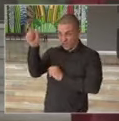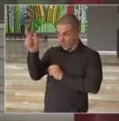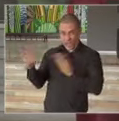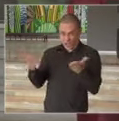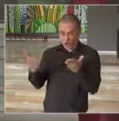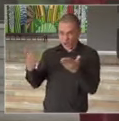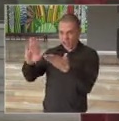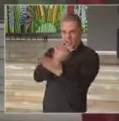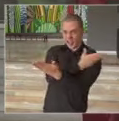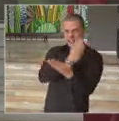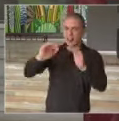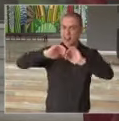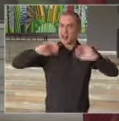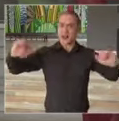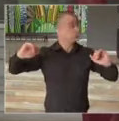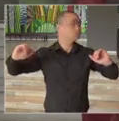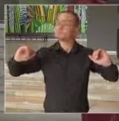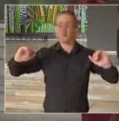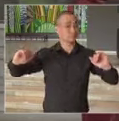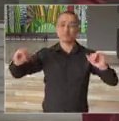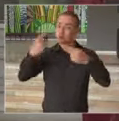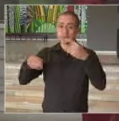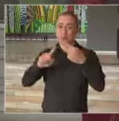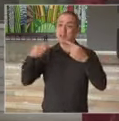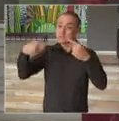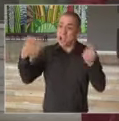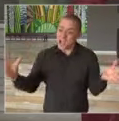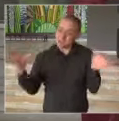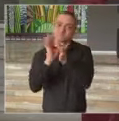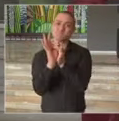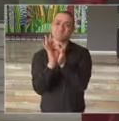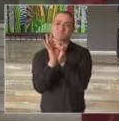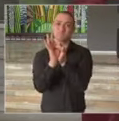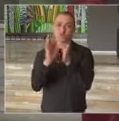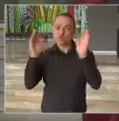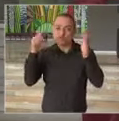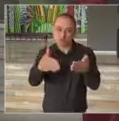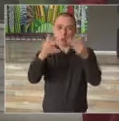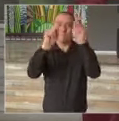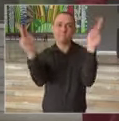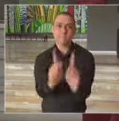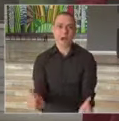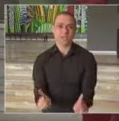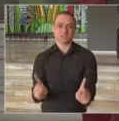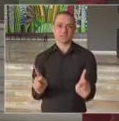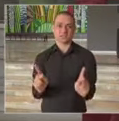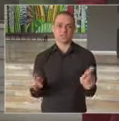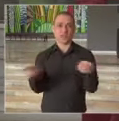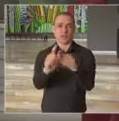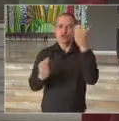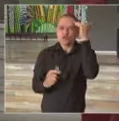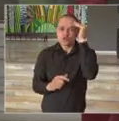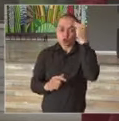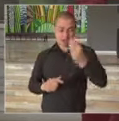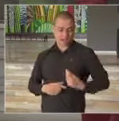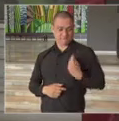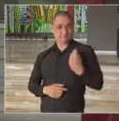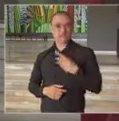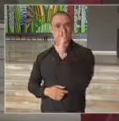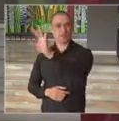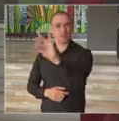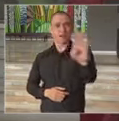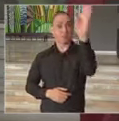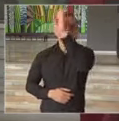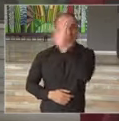divisão, a hora é de união, união pela paz, pelo entendimento e pela vida de